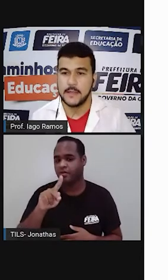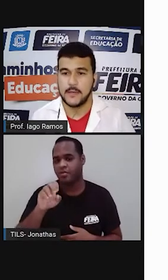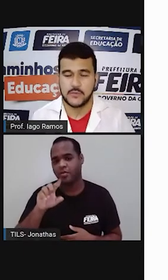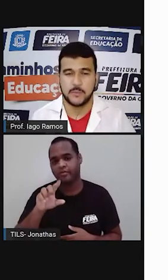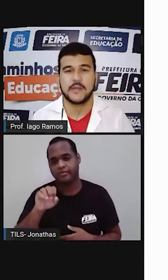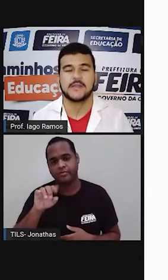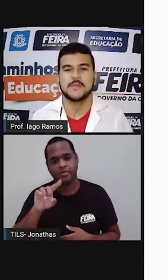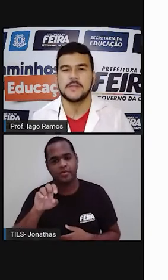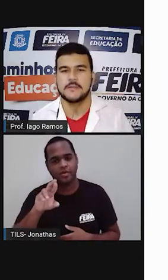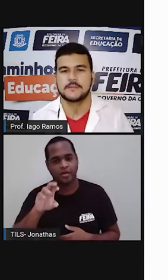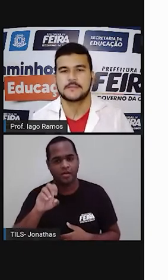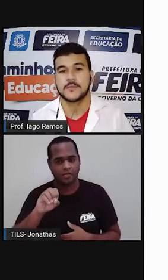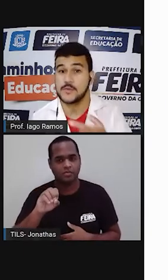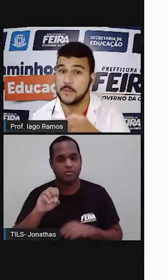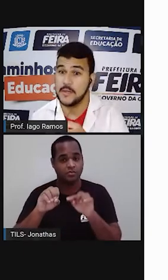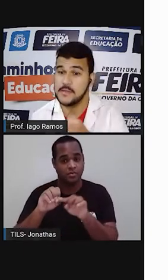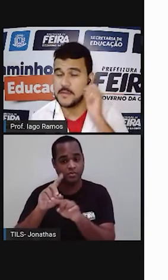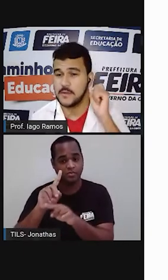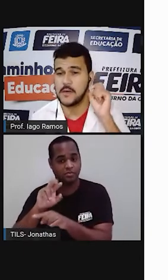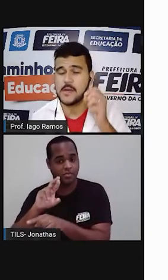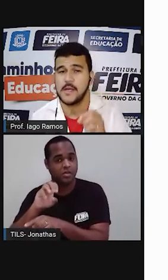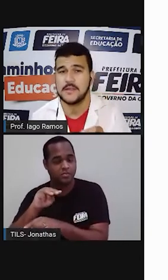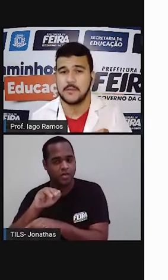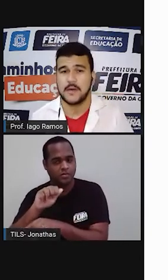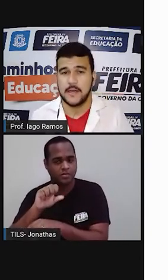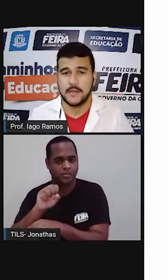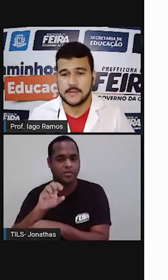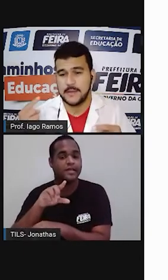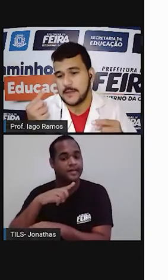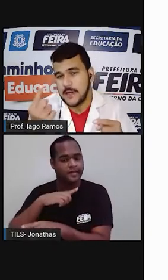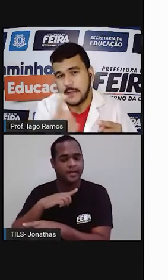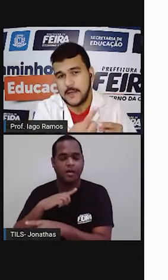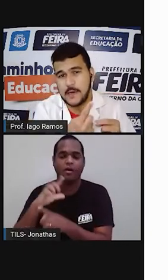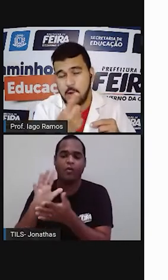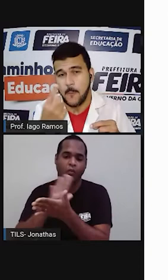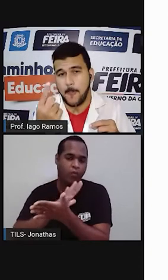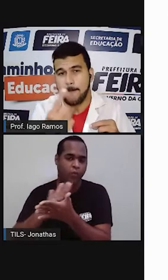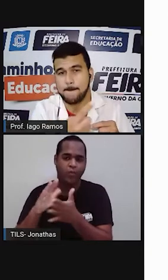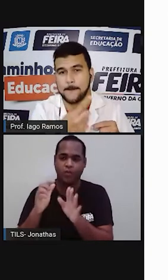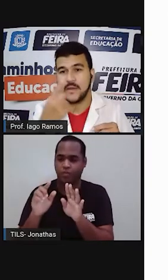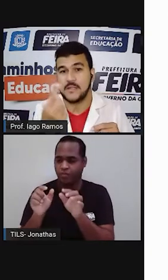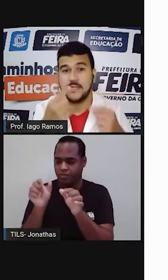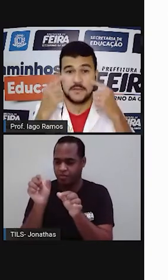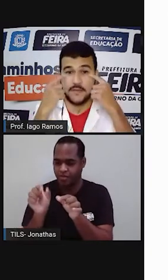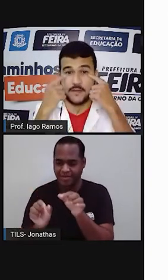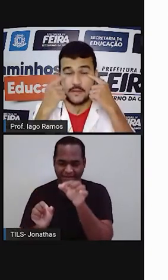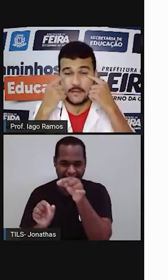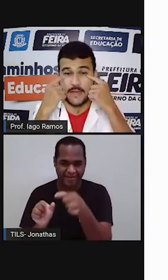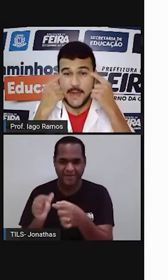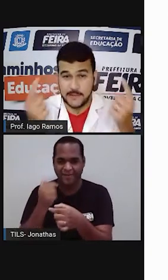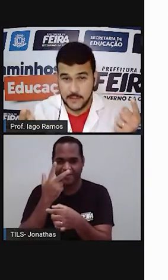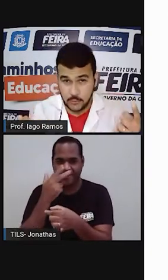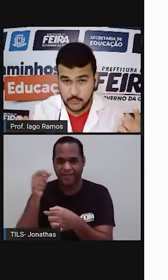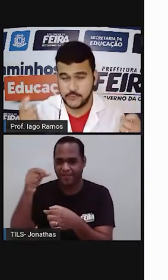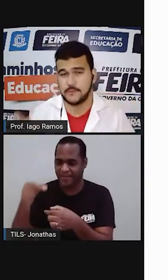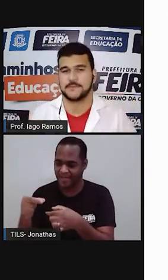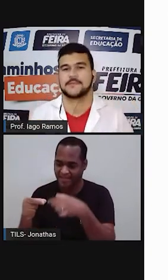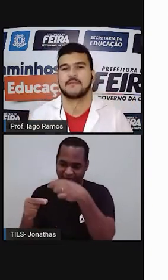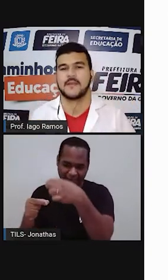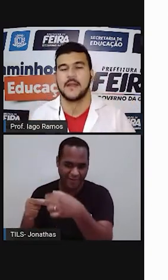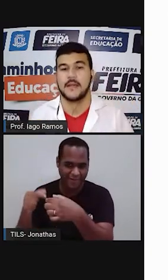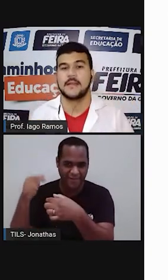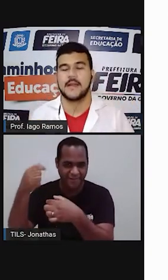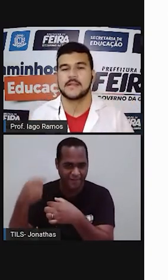que têm os prismas. Os prismas, ó, são aqueles que na lateral a gente vê retângulos.